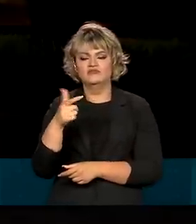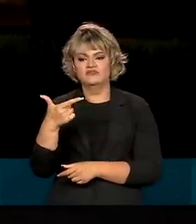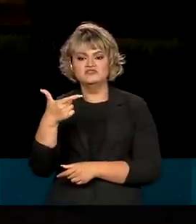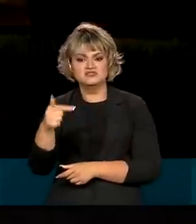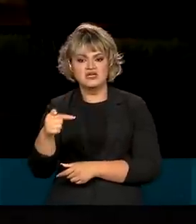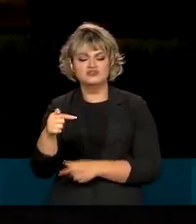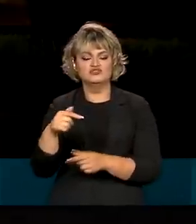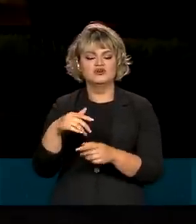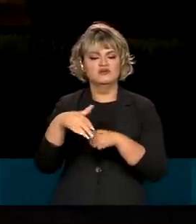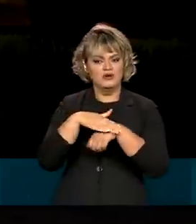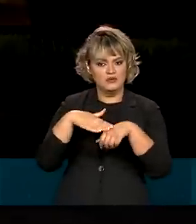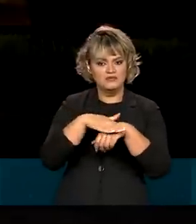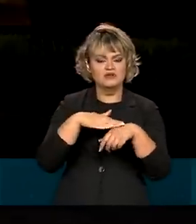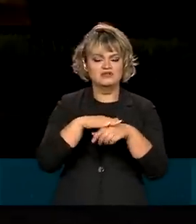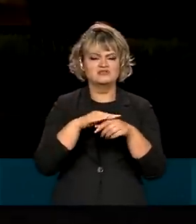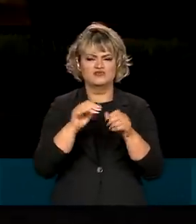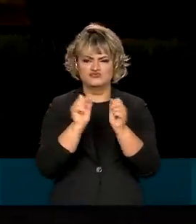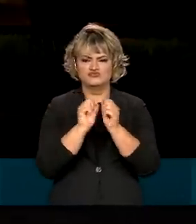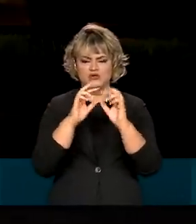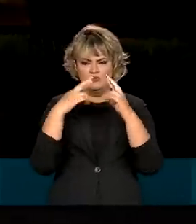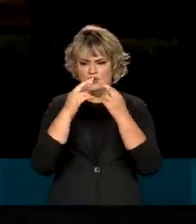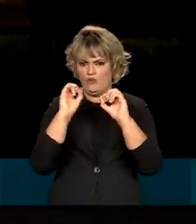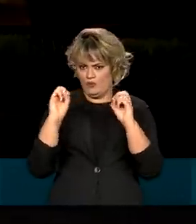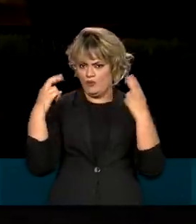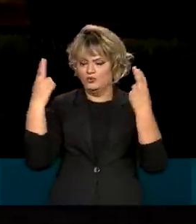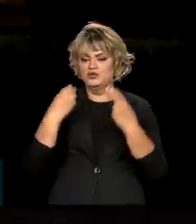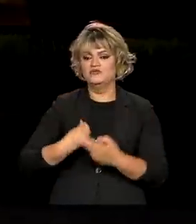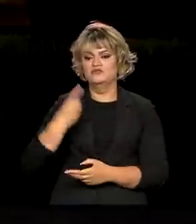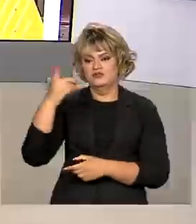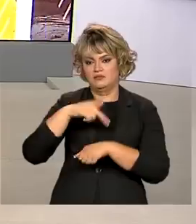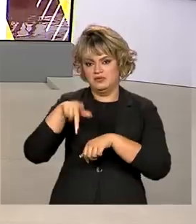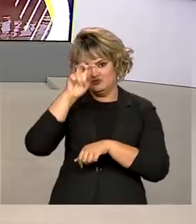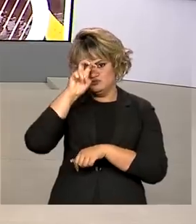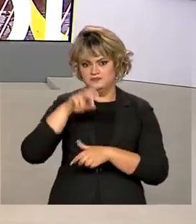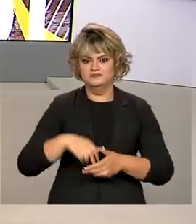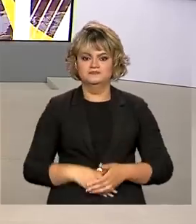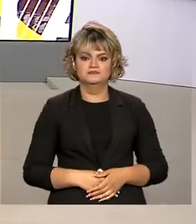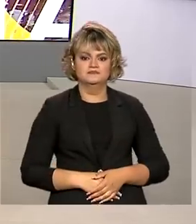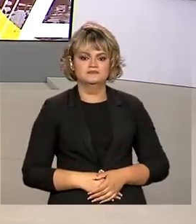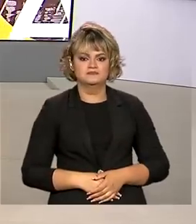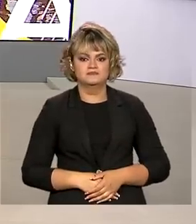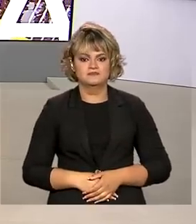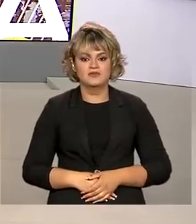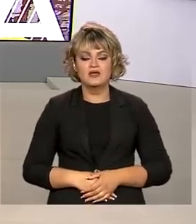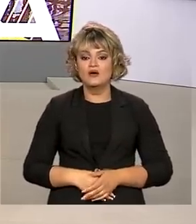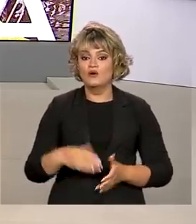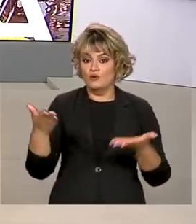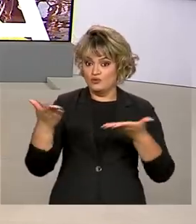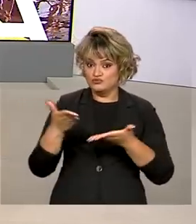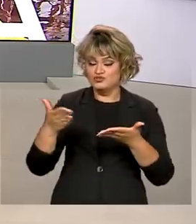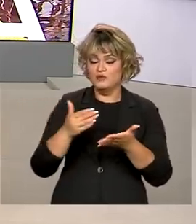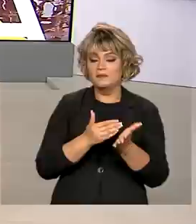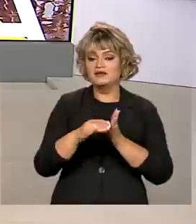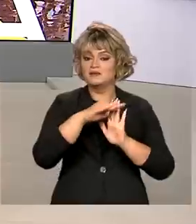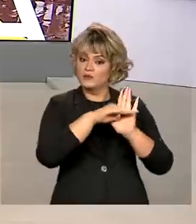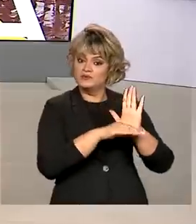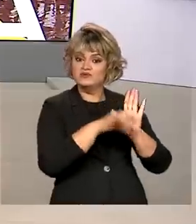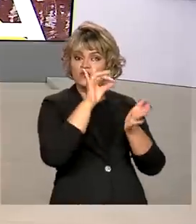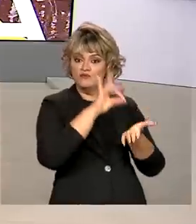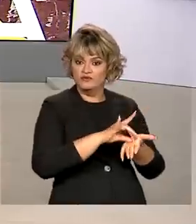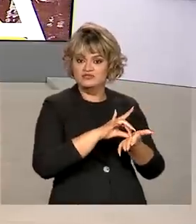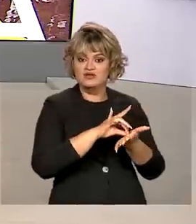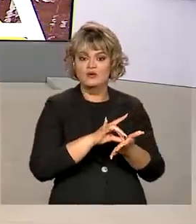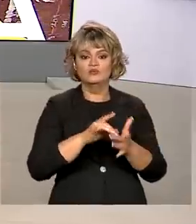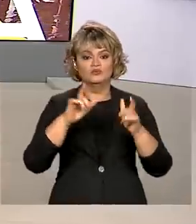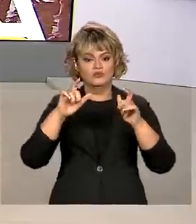Conferência do Clima da Organização das Nações Unidas, que acontece no Egito. E começou hoje a programação oficial do